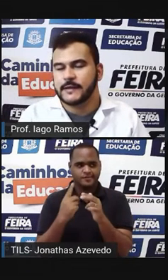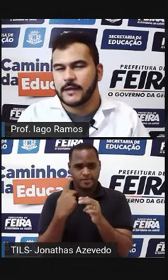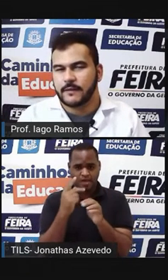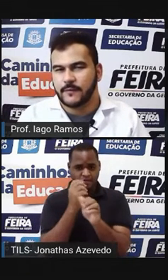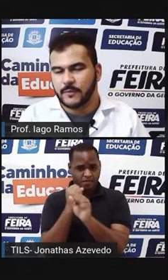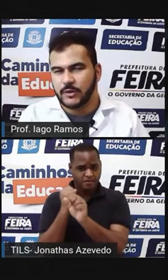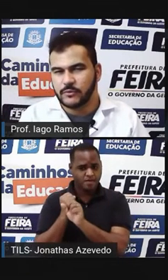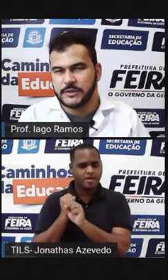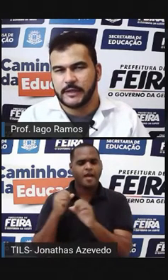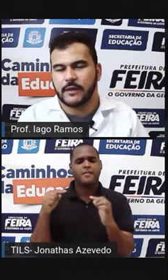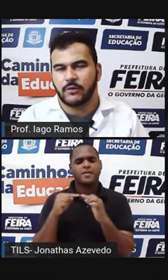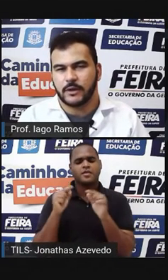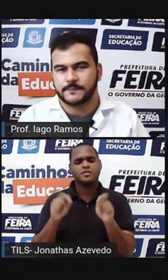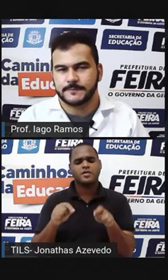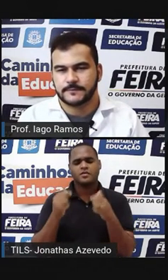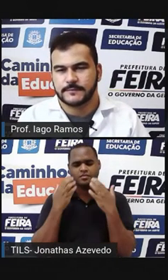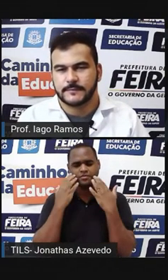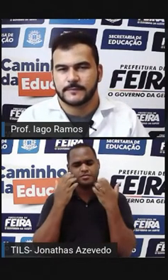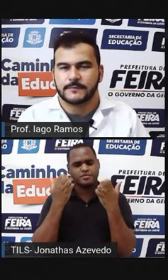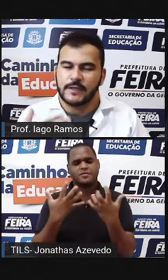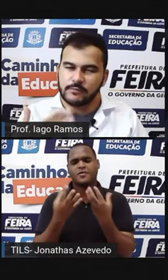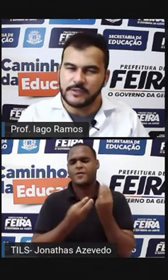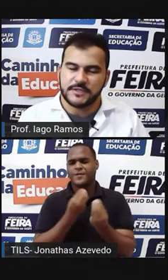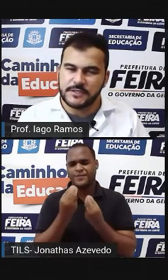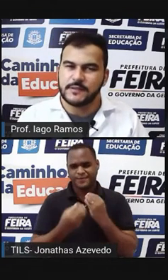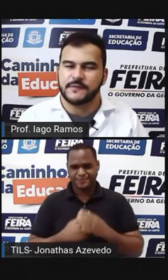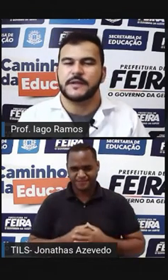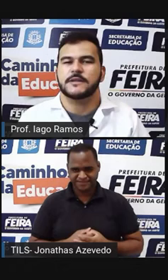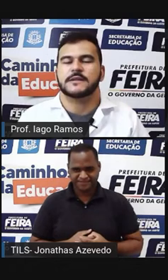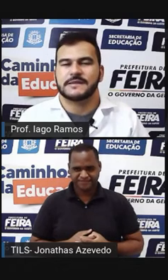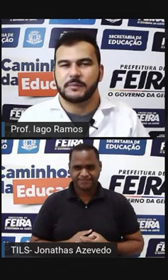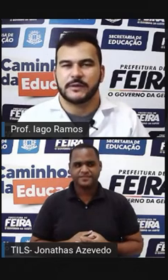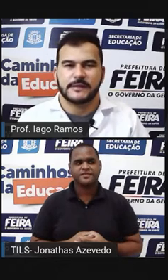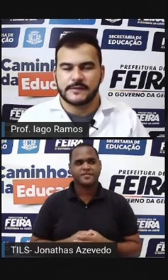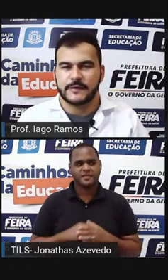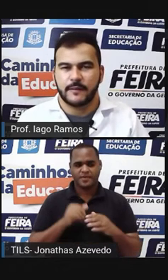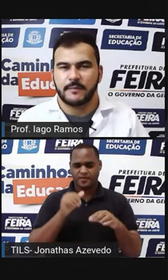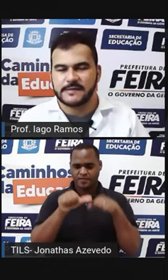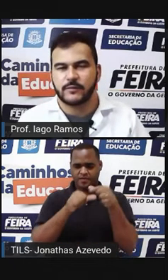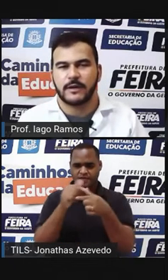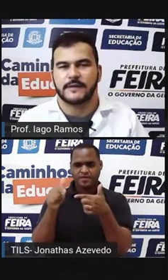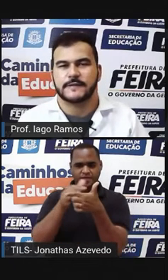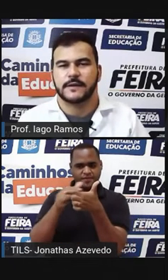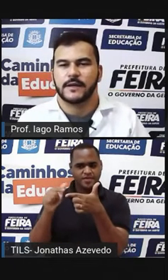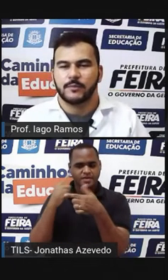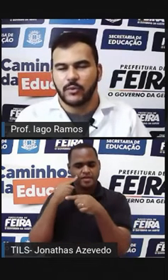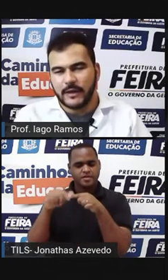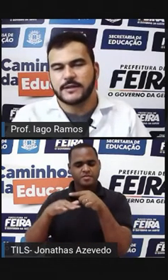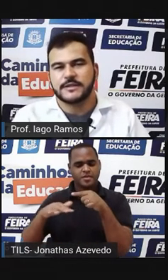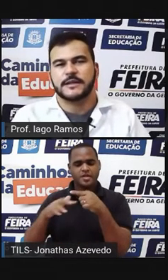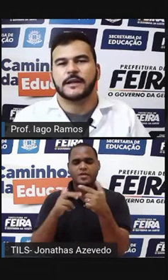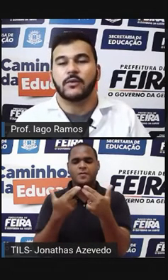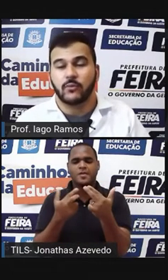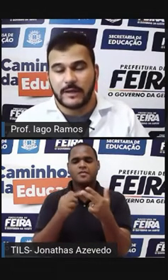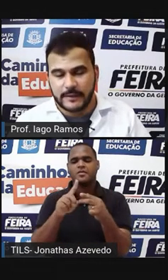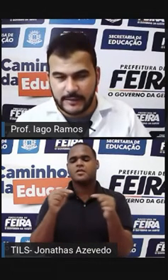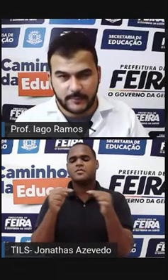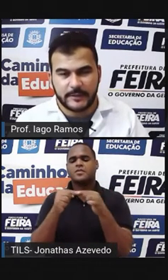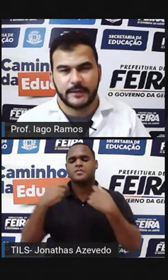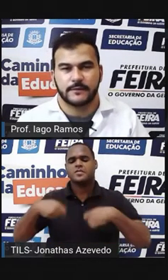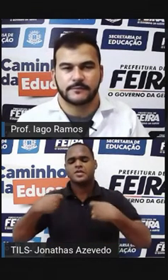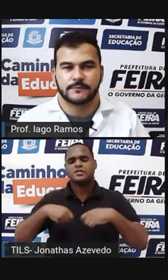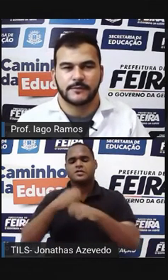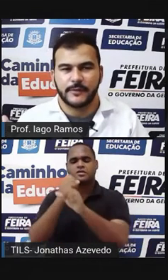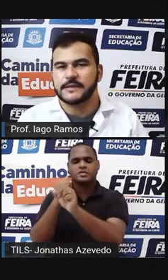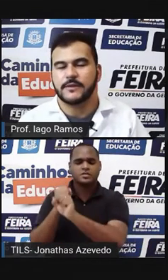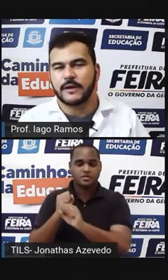Tem que ser daquela forma Que eu mostrei agora? Quando a gente divide Essas potências Que tem bases iguais Por que que a gente Tem que calcular Daquela